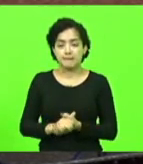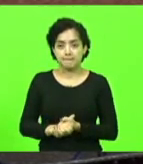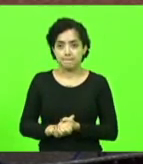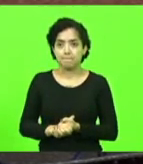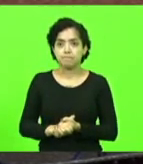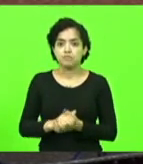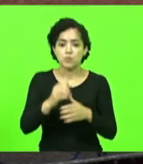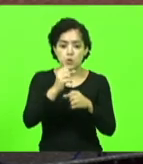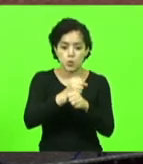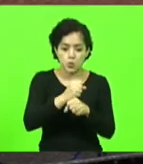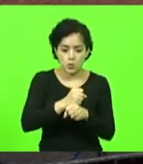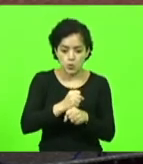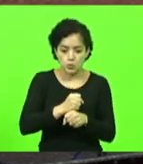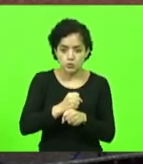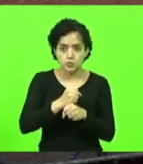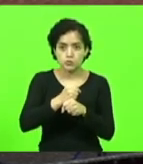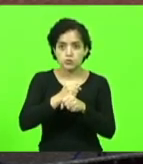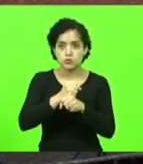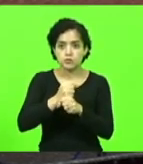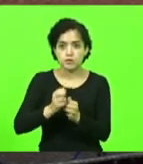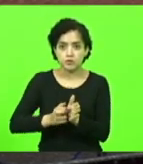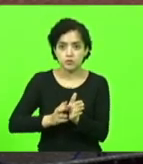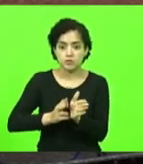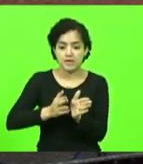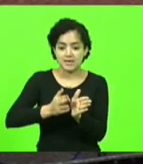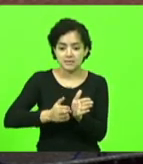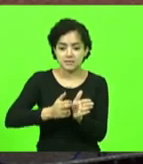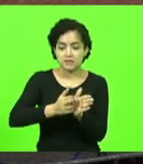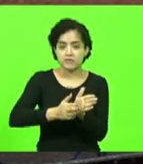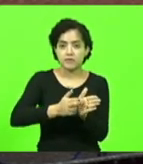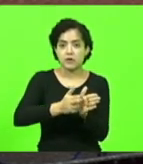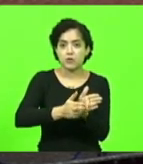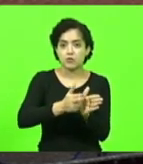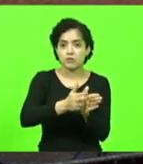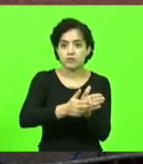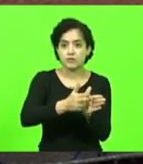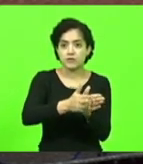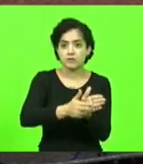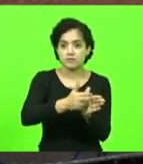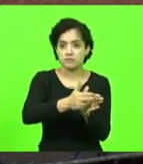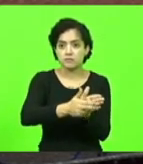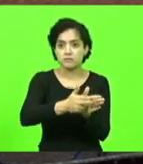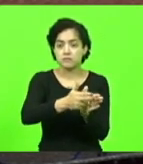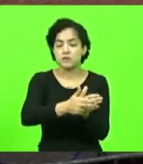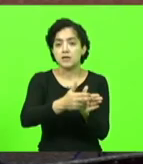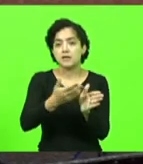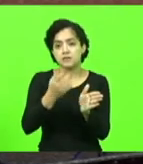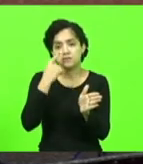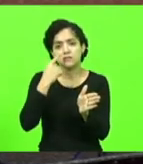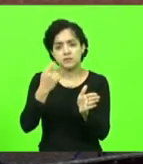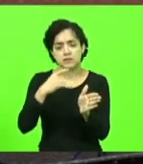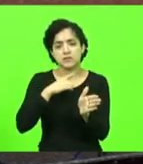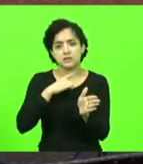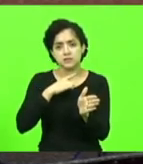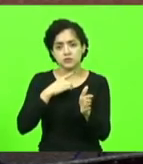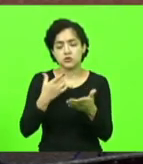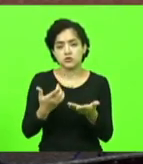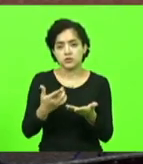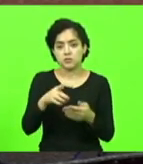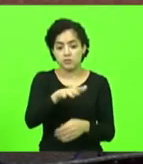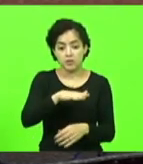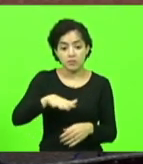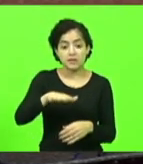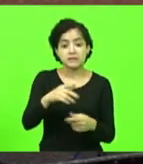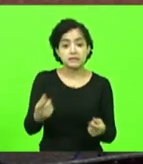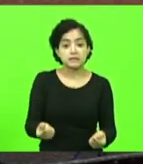construiu, essa ferrovia, obviamente, que tinha seus interesses, porque era uma região muito